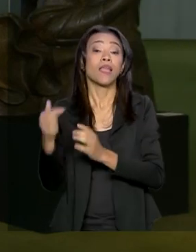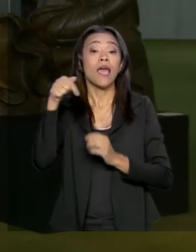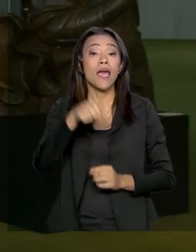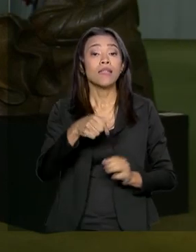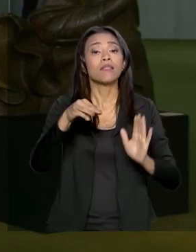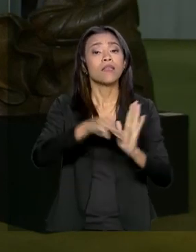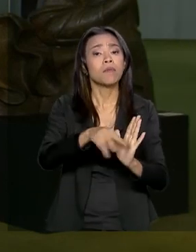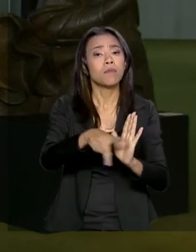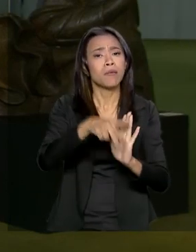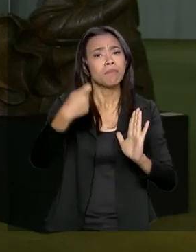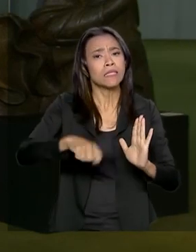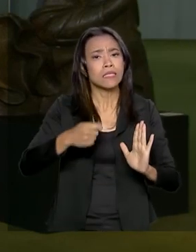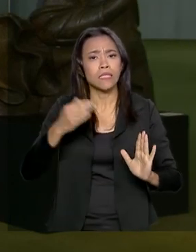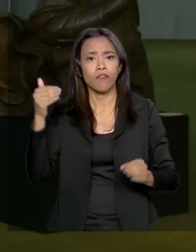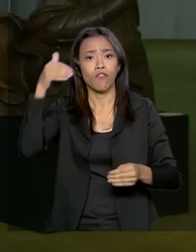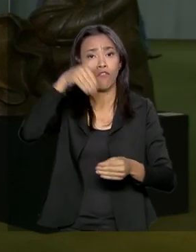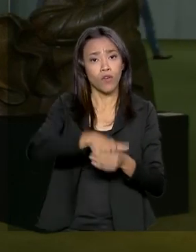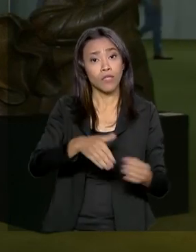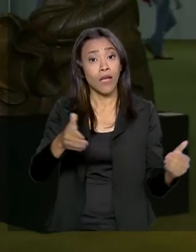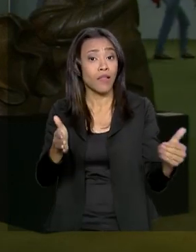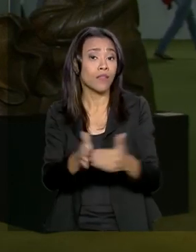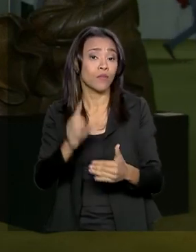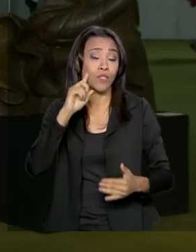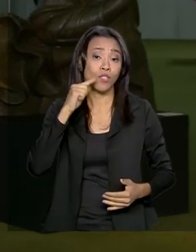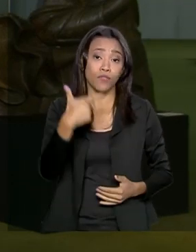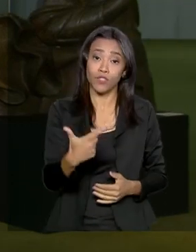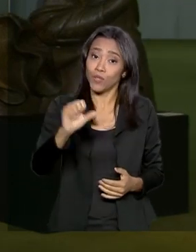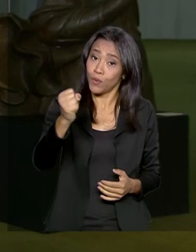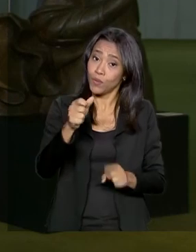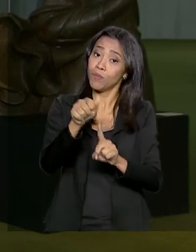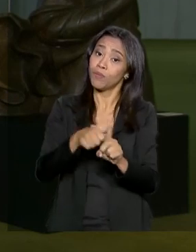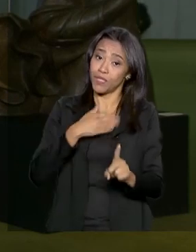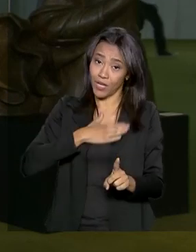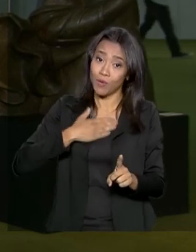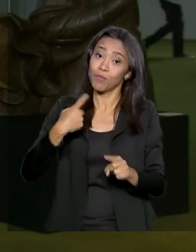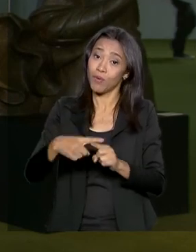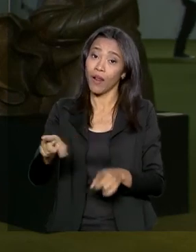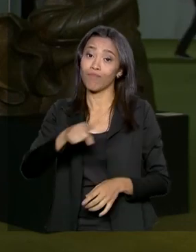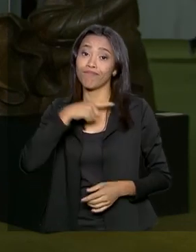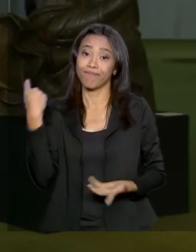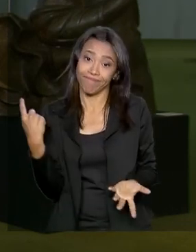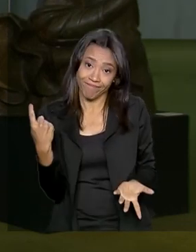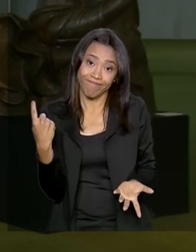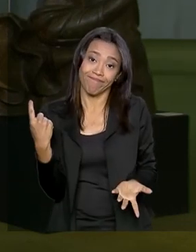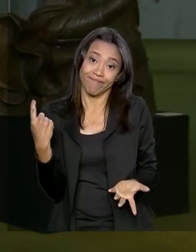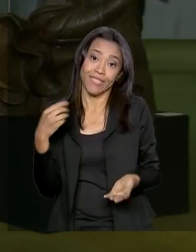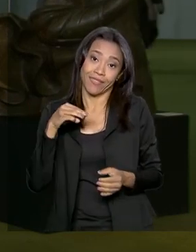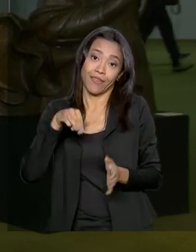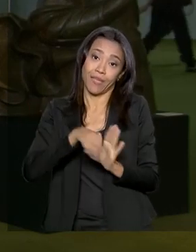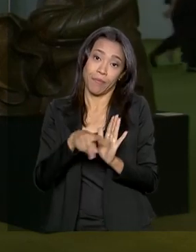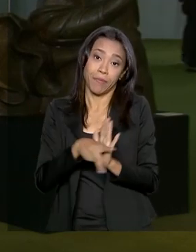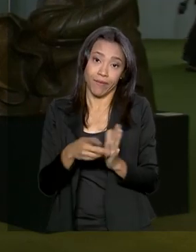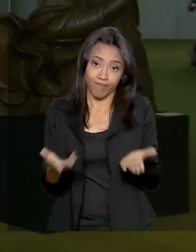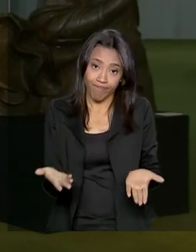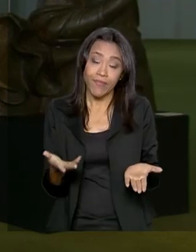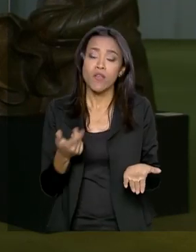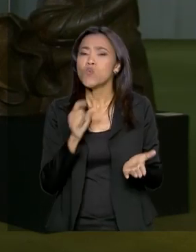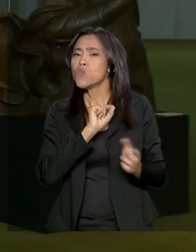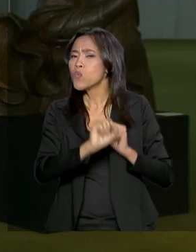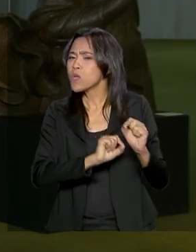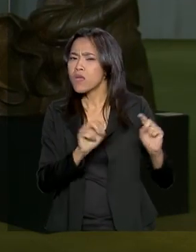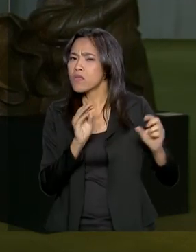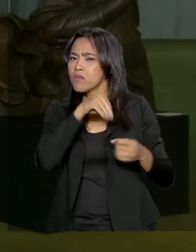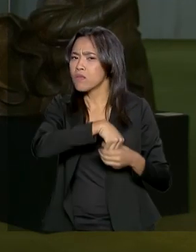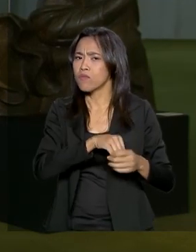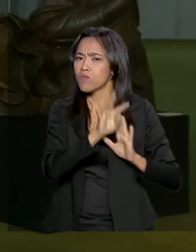precisa ser votada até o dia 28 de agosto, porque é quando ela perde a validade. E estão nessa MP medidas como,